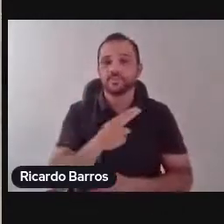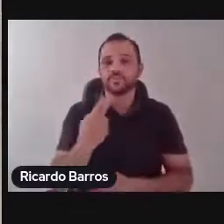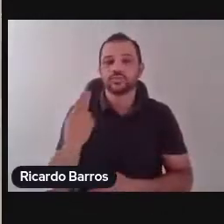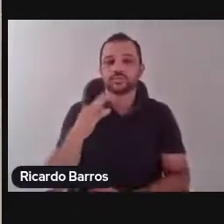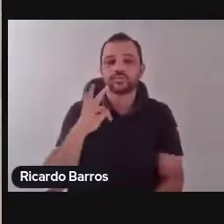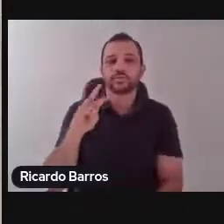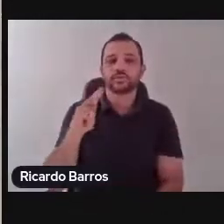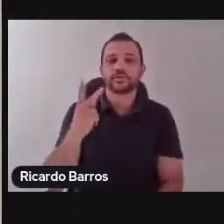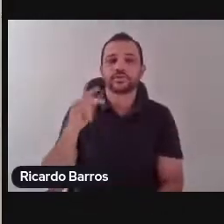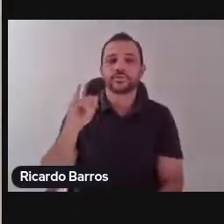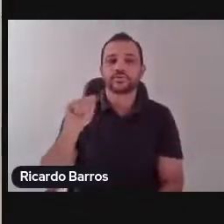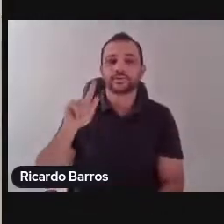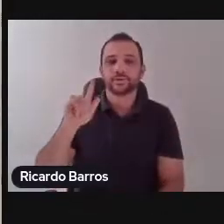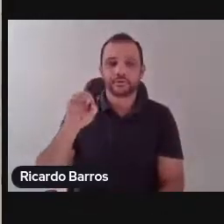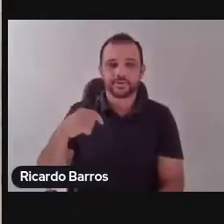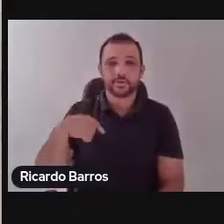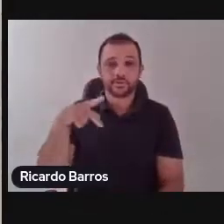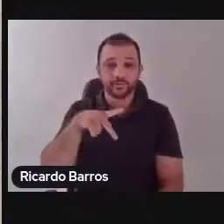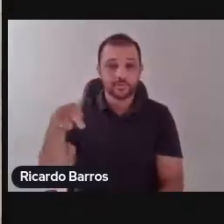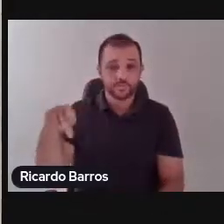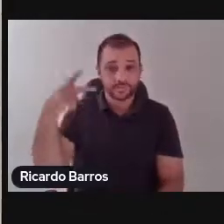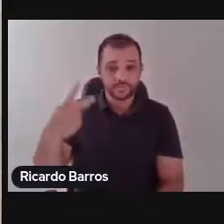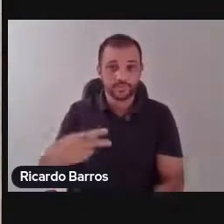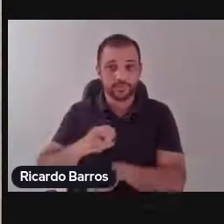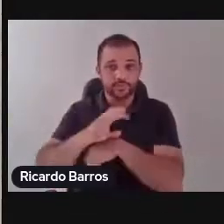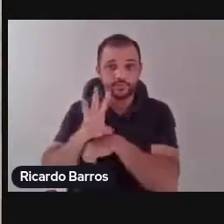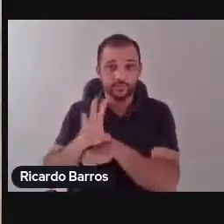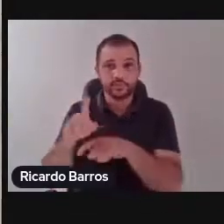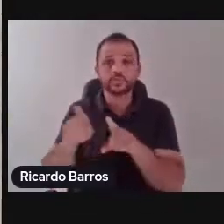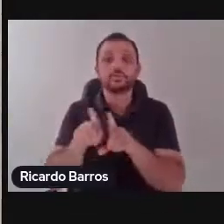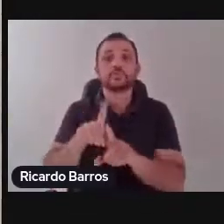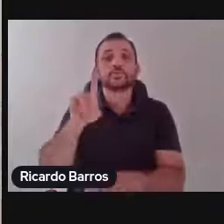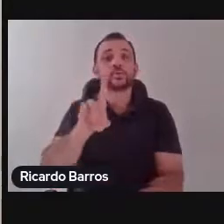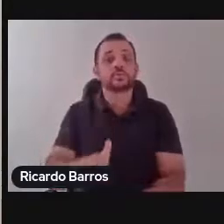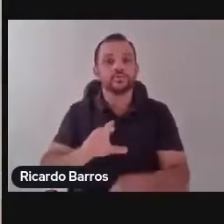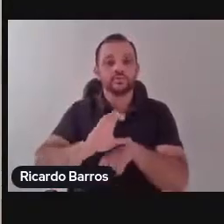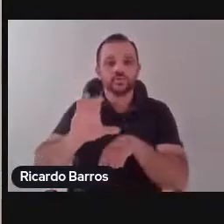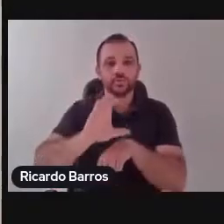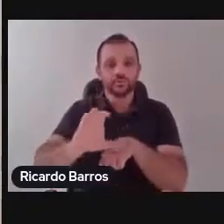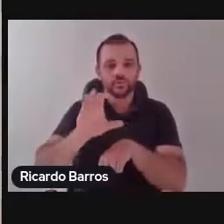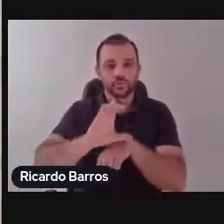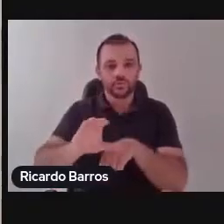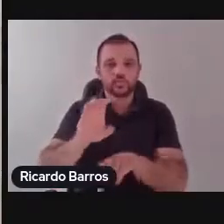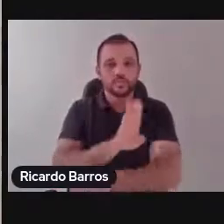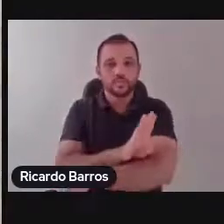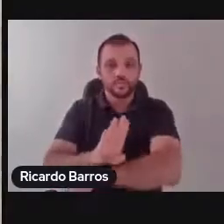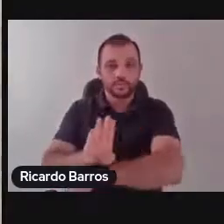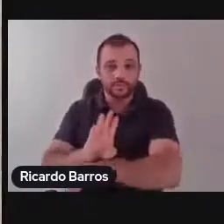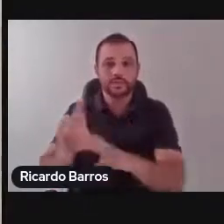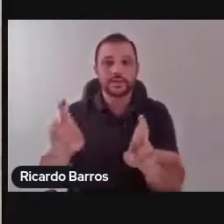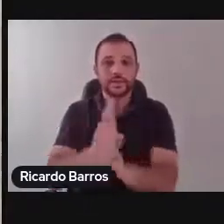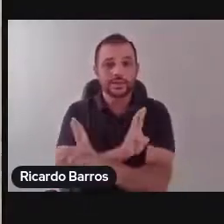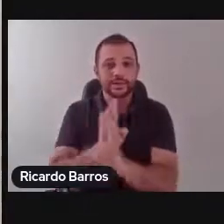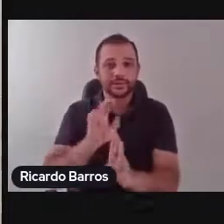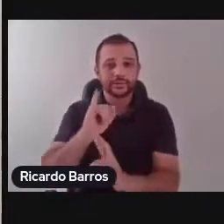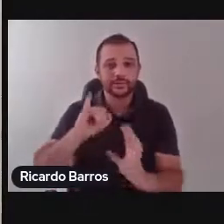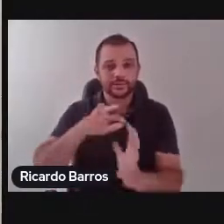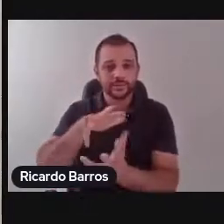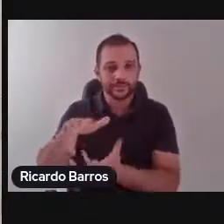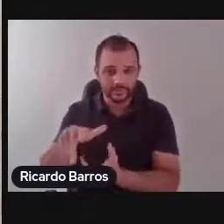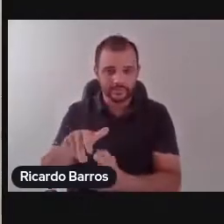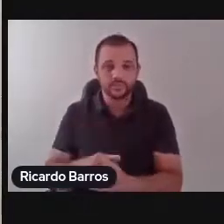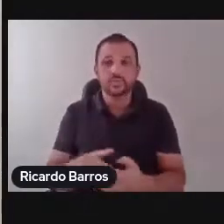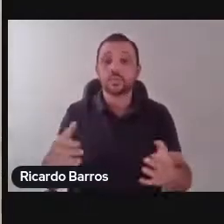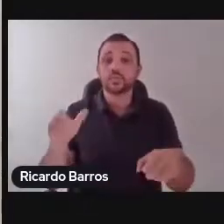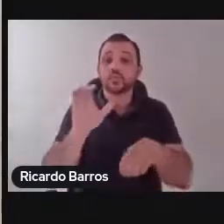Maranhão. Estou diretor do curso de bacharelado em Relações Internacionais, um curso recém-criado na estrutura